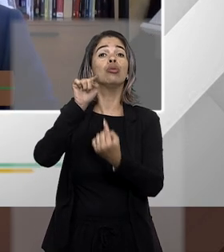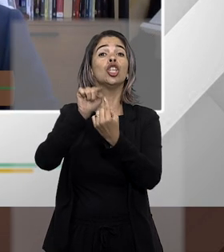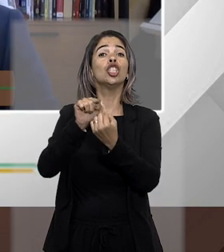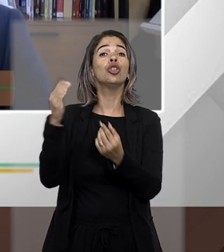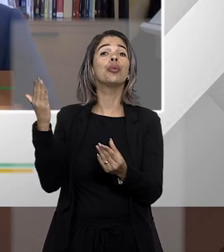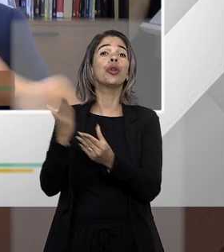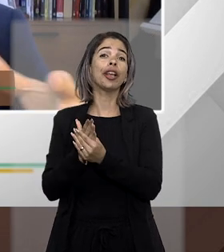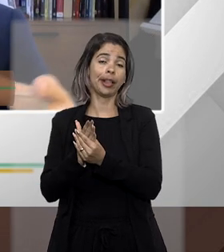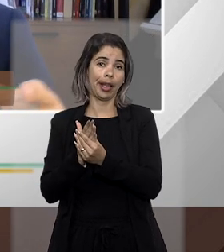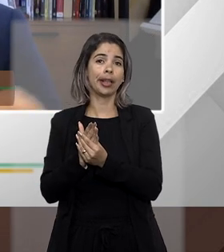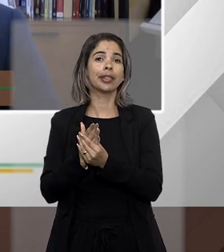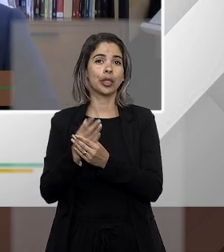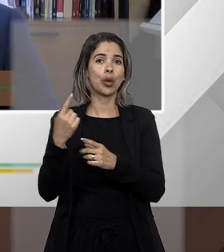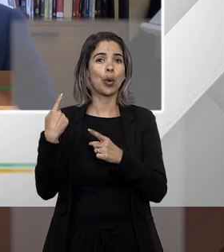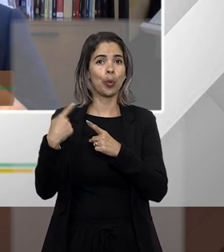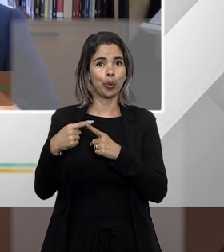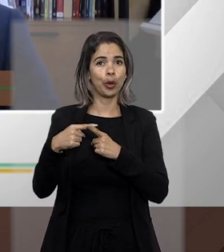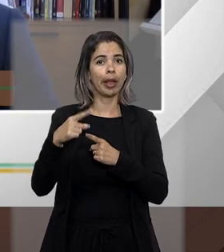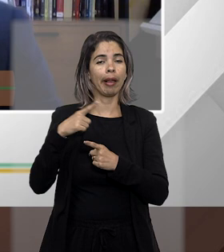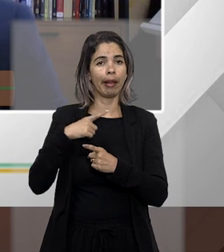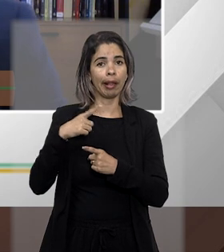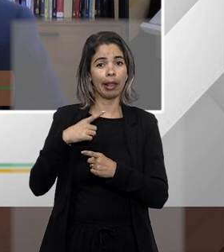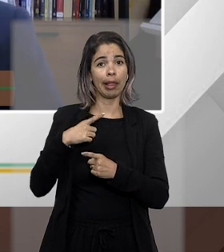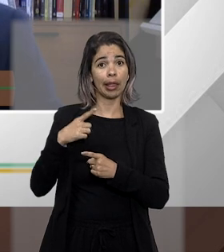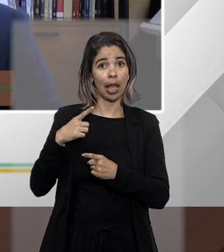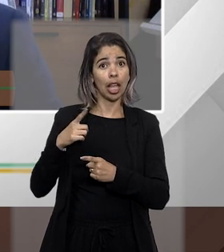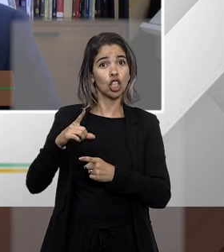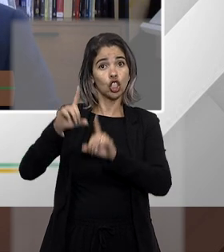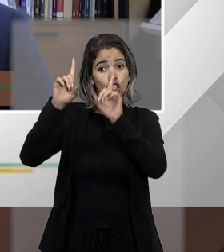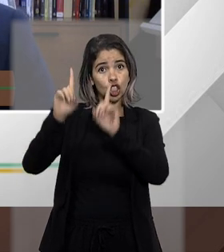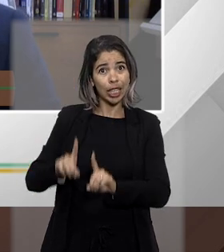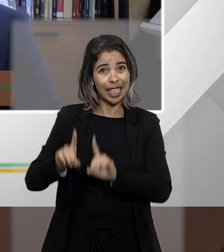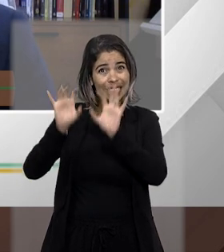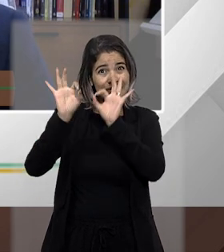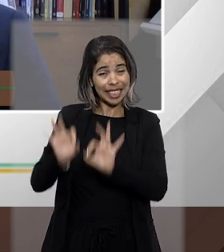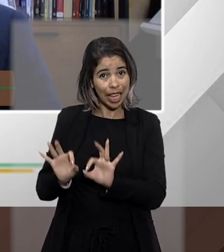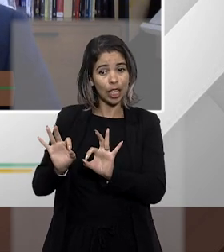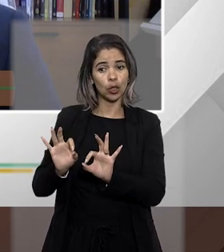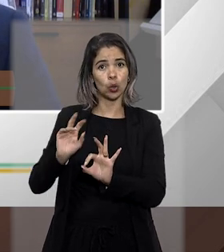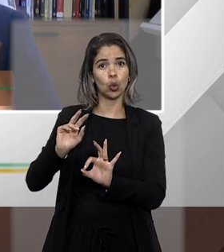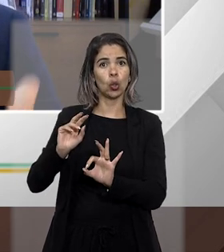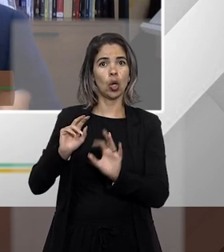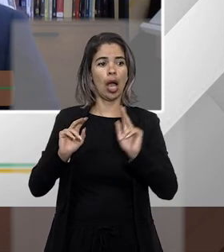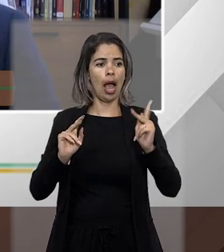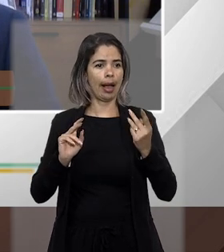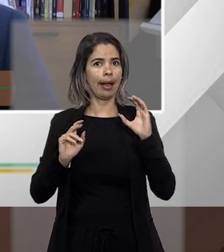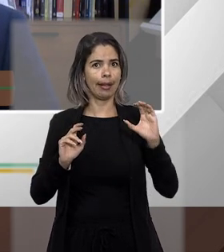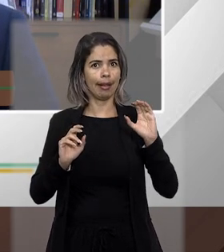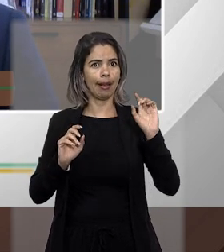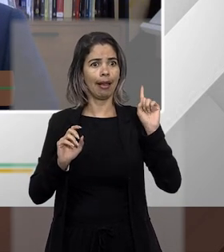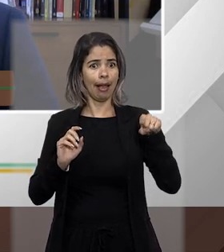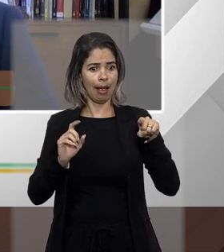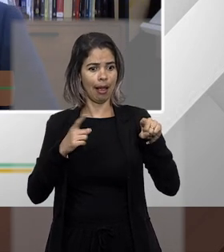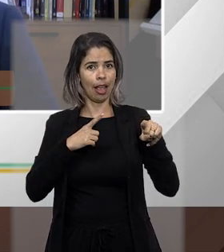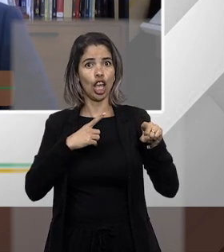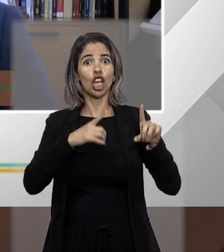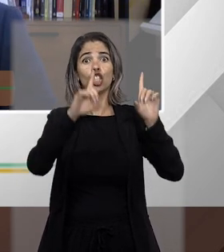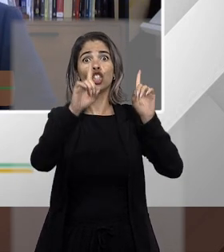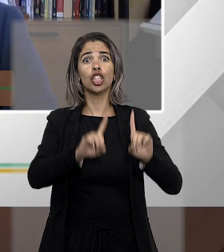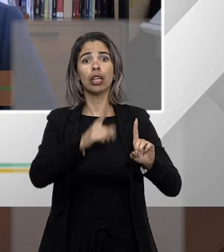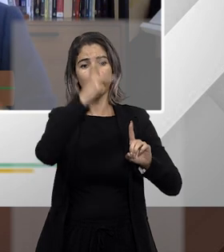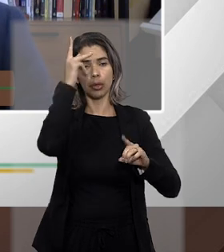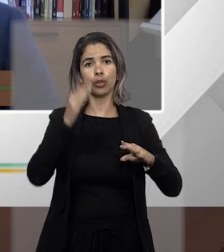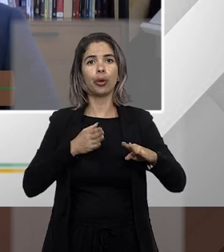líquido certo o objeto do A Bias Corpus ele é muito mais restritivo é o direito de ir é o direito ambulatorial na liberdade de